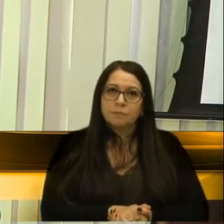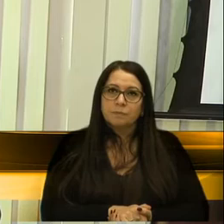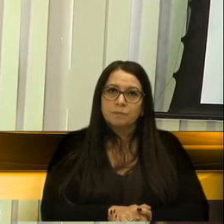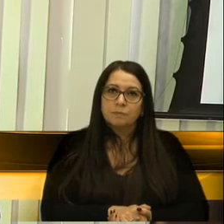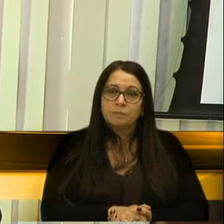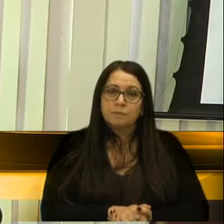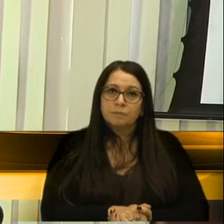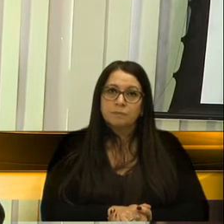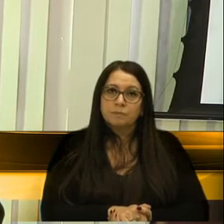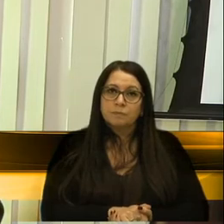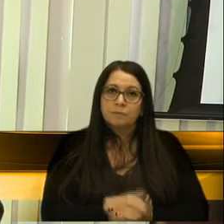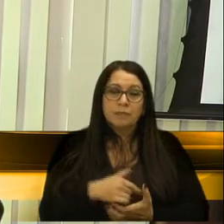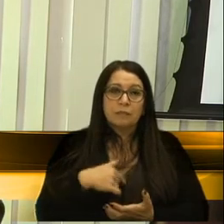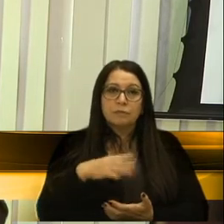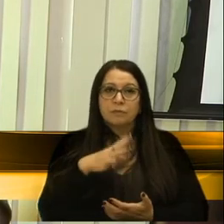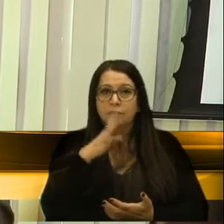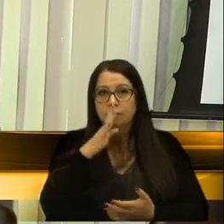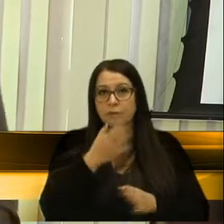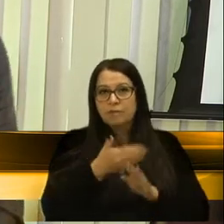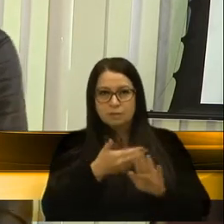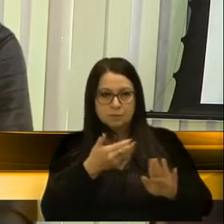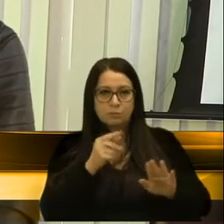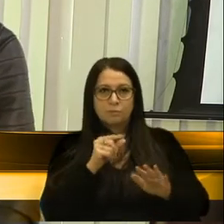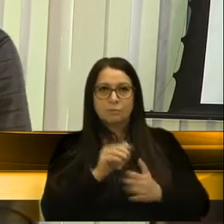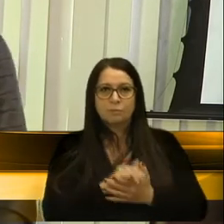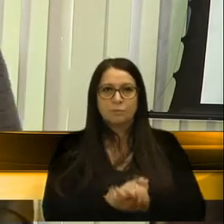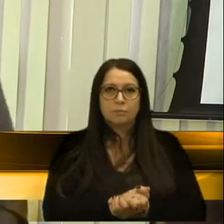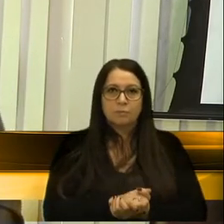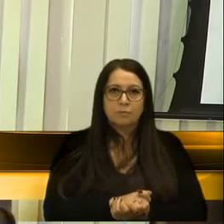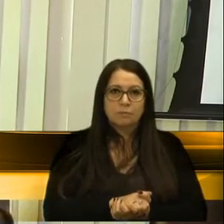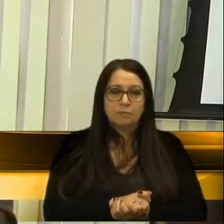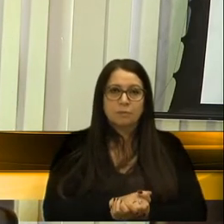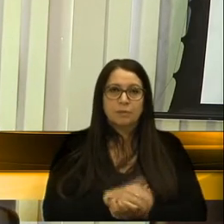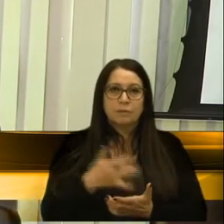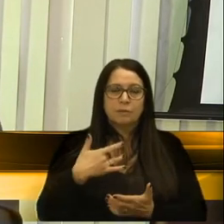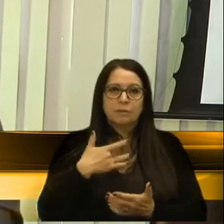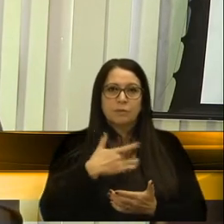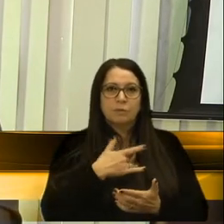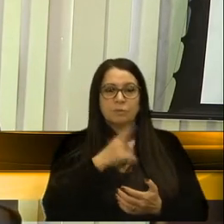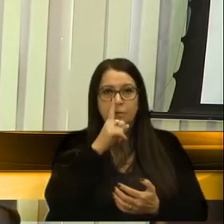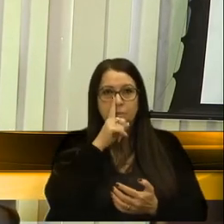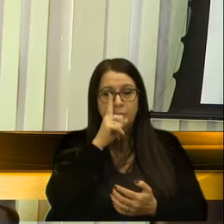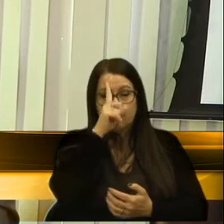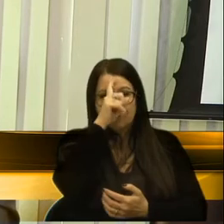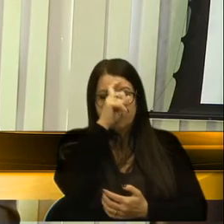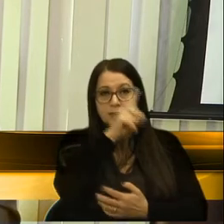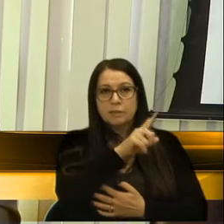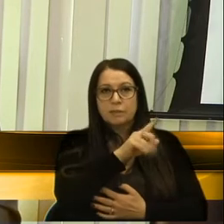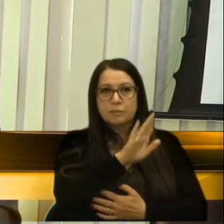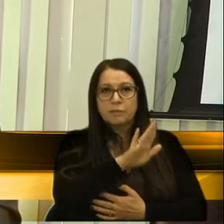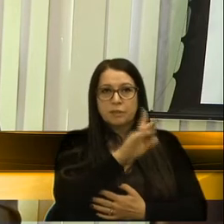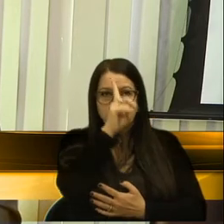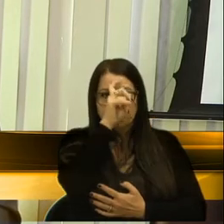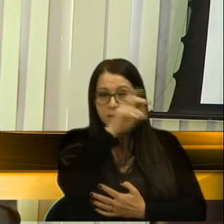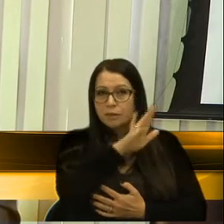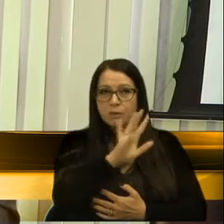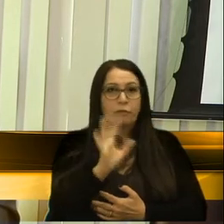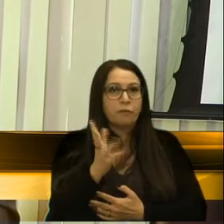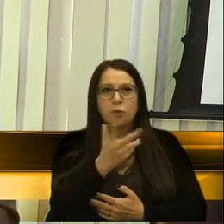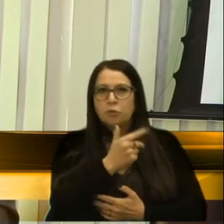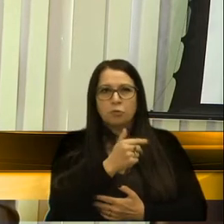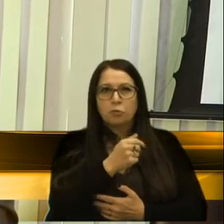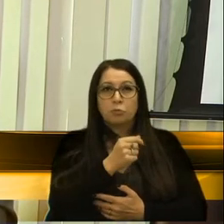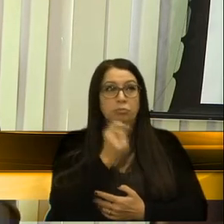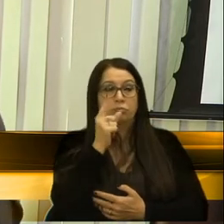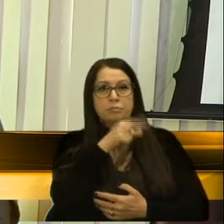Tenho ficado, como todos sabem, afastado um pouco, é? Plano de saúde da minha mãe no hospital. E tenho ficado no hospital. Não tenho visto todo esse alarme,